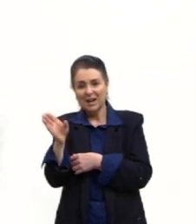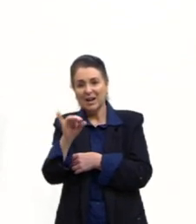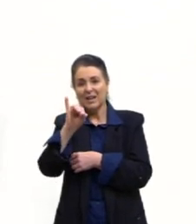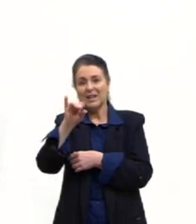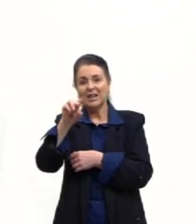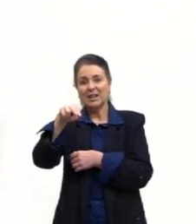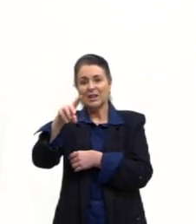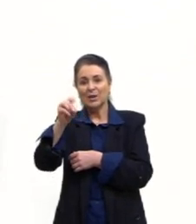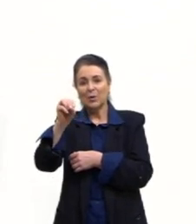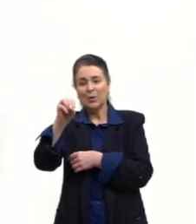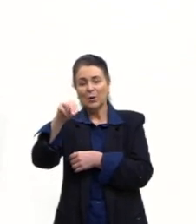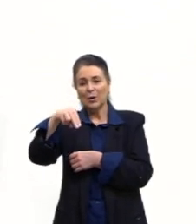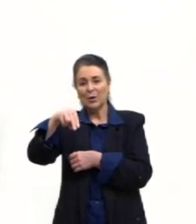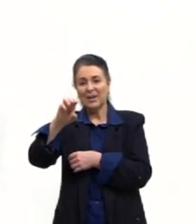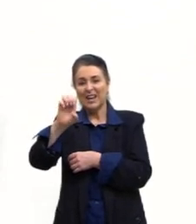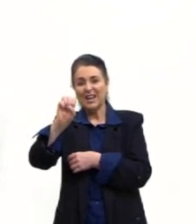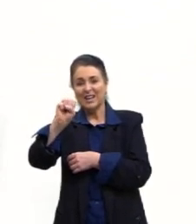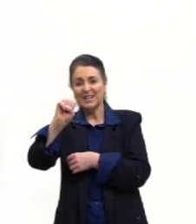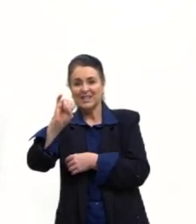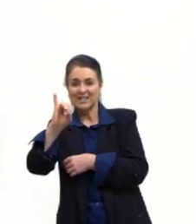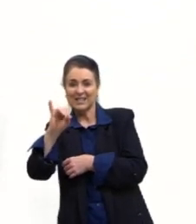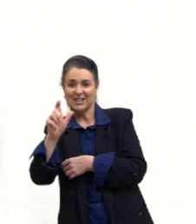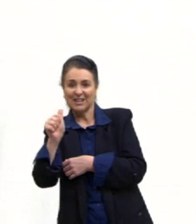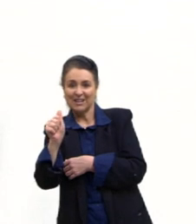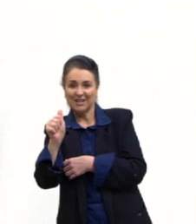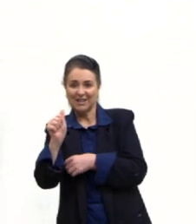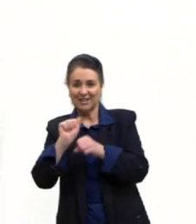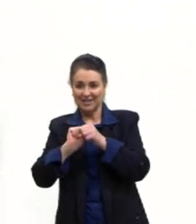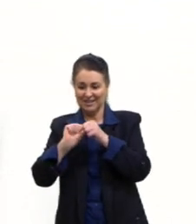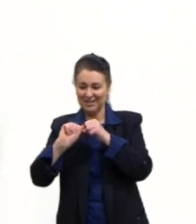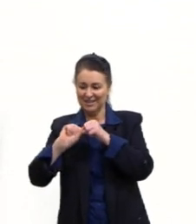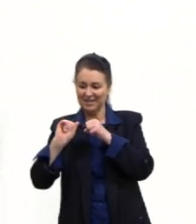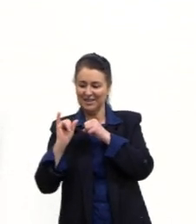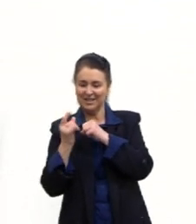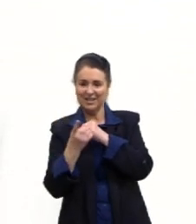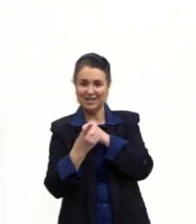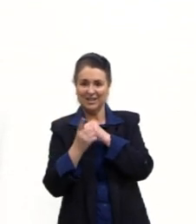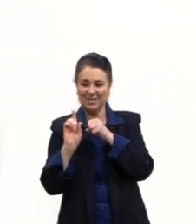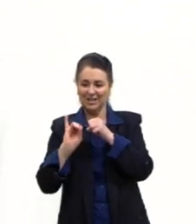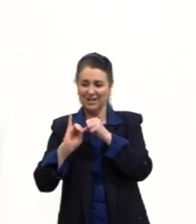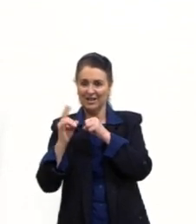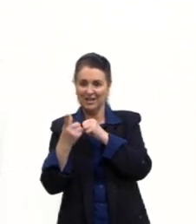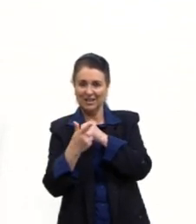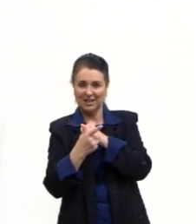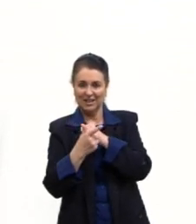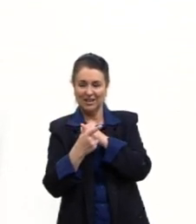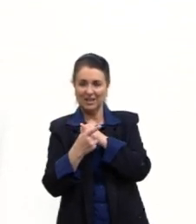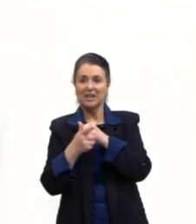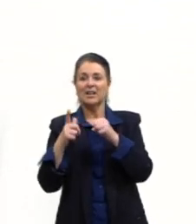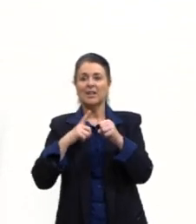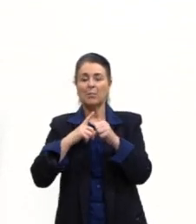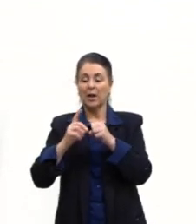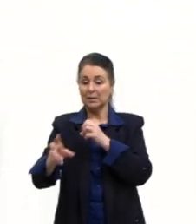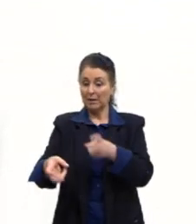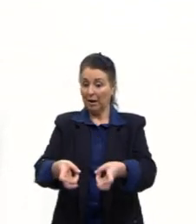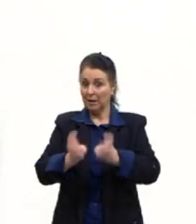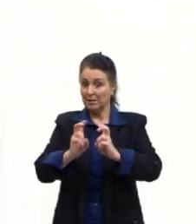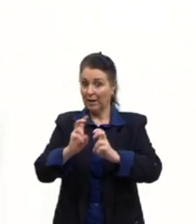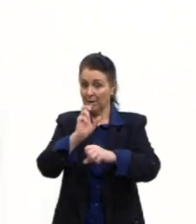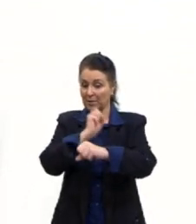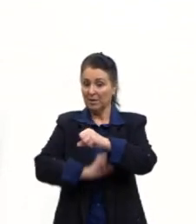diferença entre eles é que esses novos tigres asiáticos recebem investimentos dos tigres asiáticos, tá?